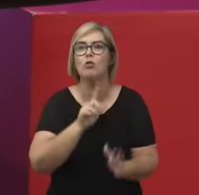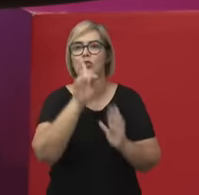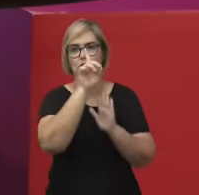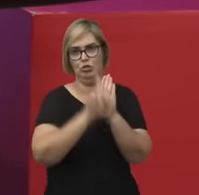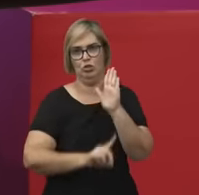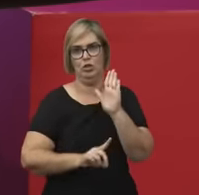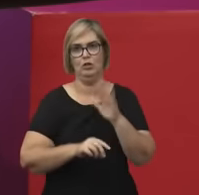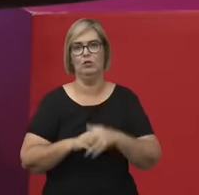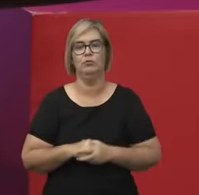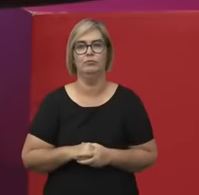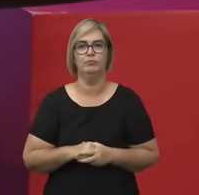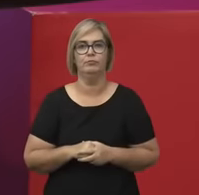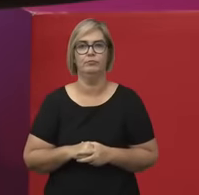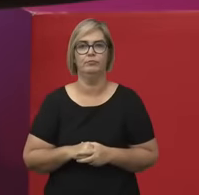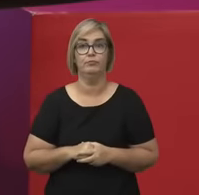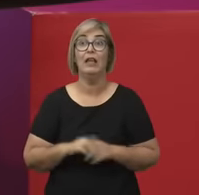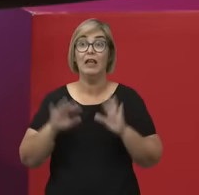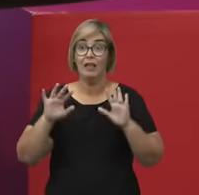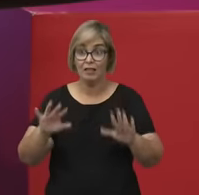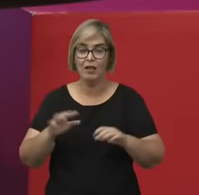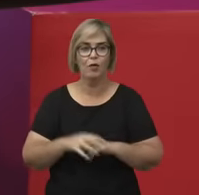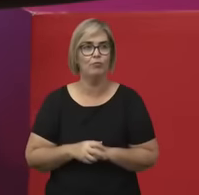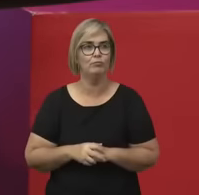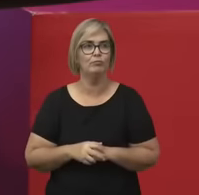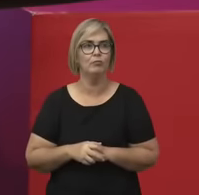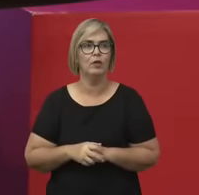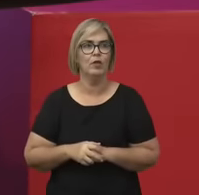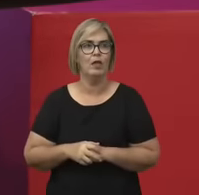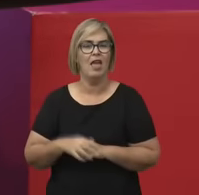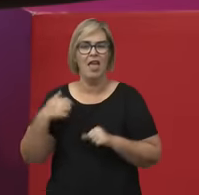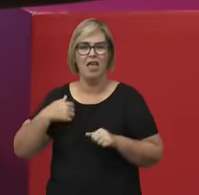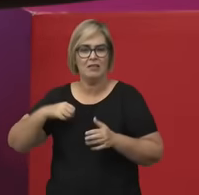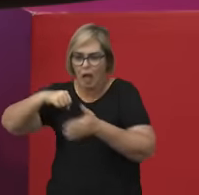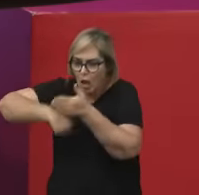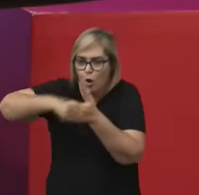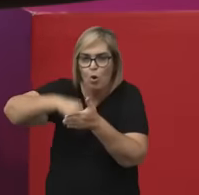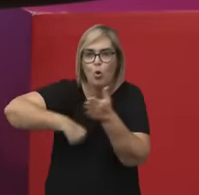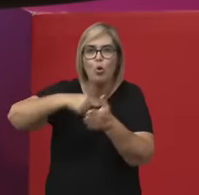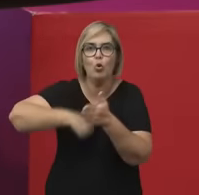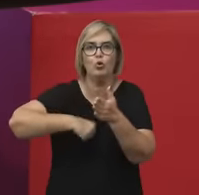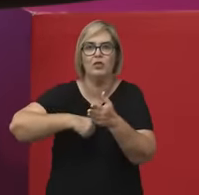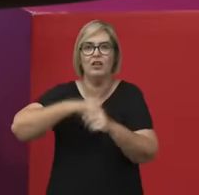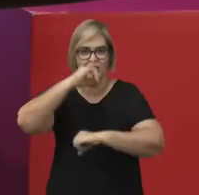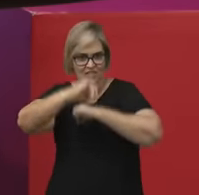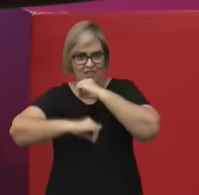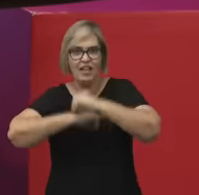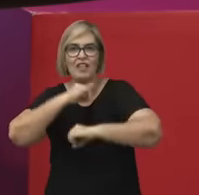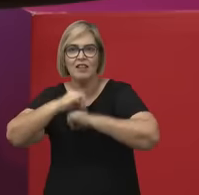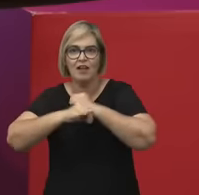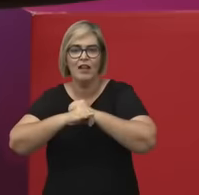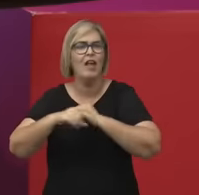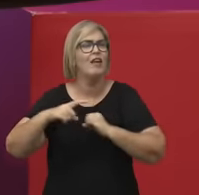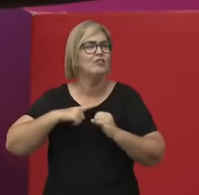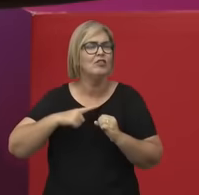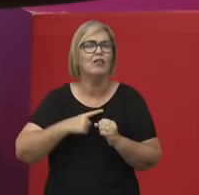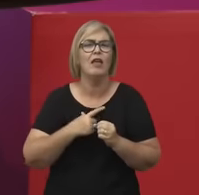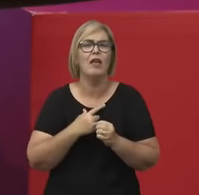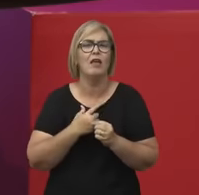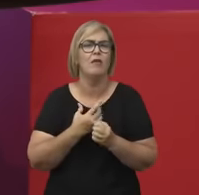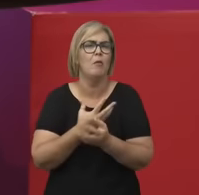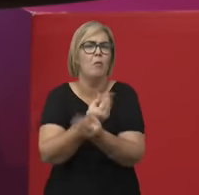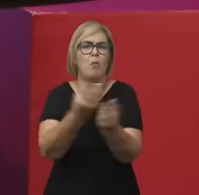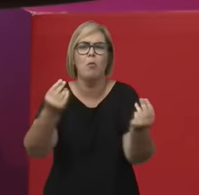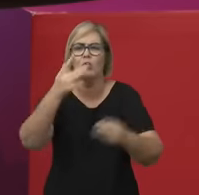né? Então, o ativismo digital é interessante porque são várias vozes dizendo, né? Nesse caso, que é o caso